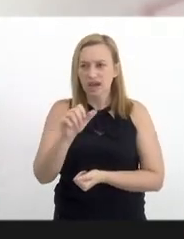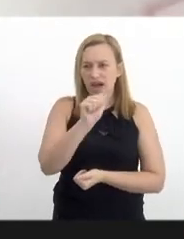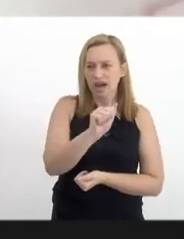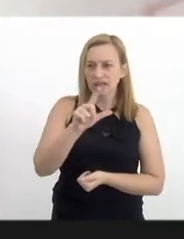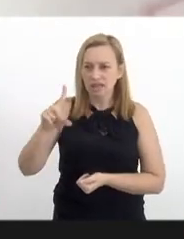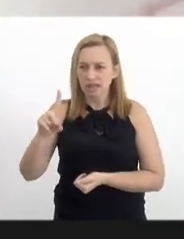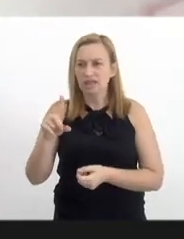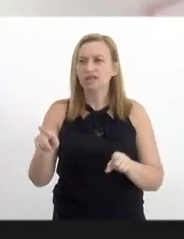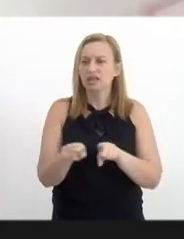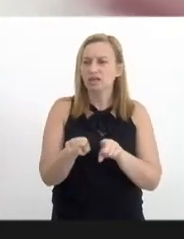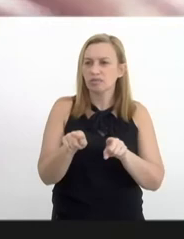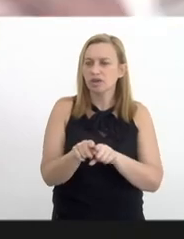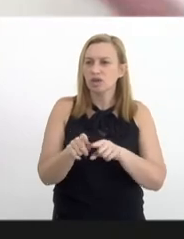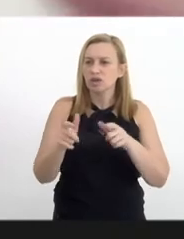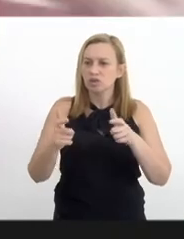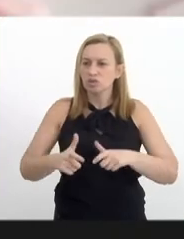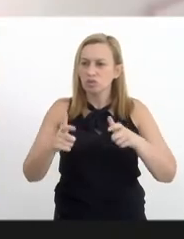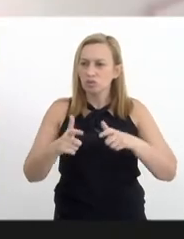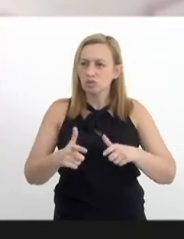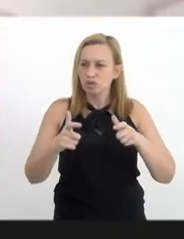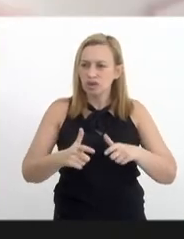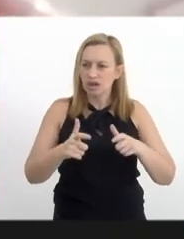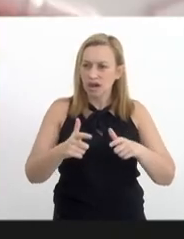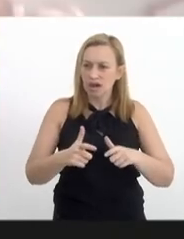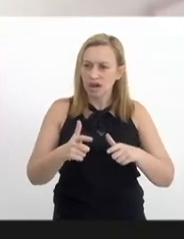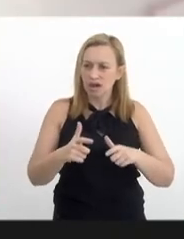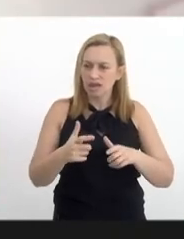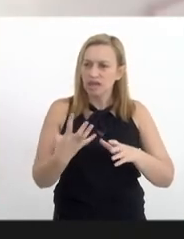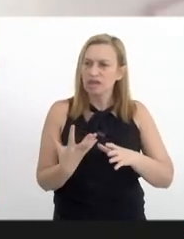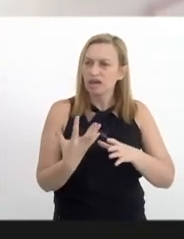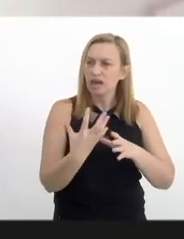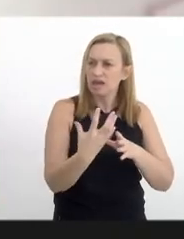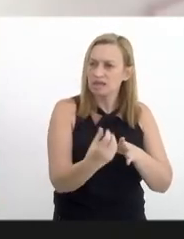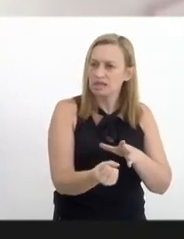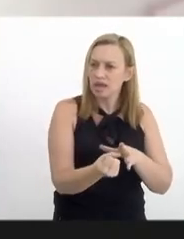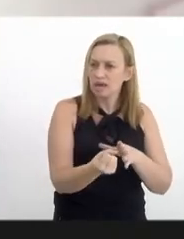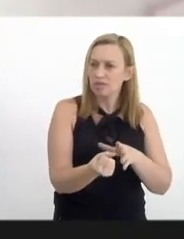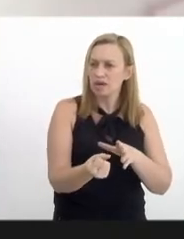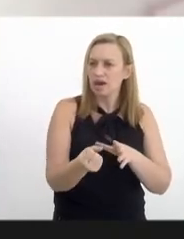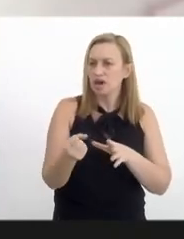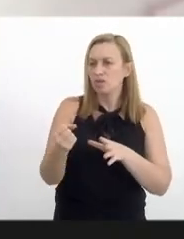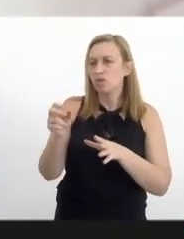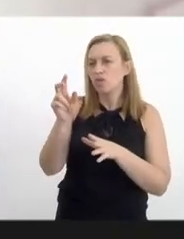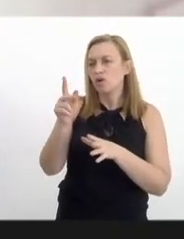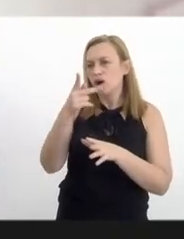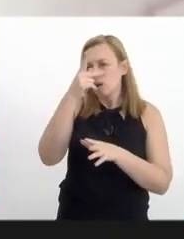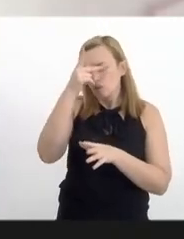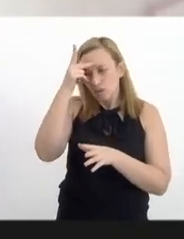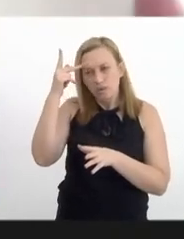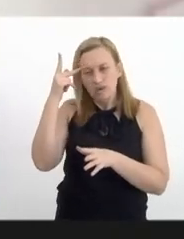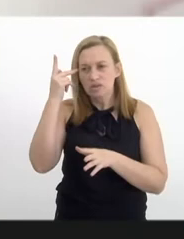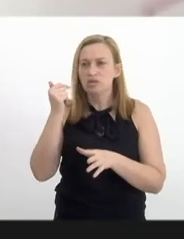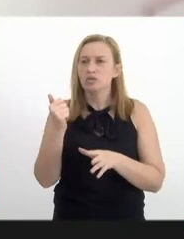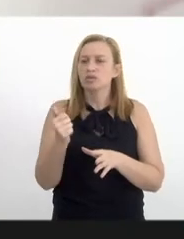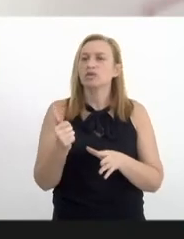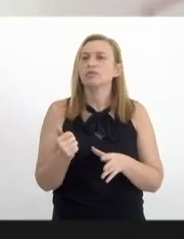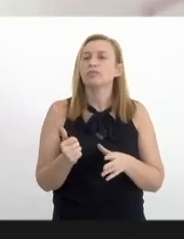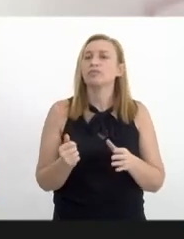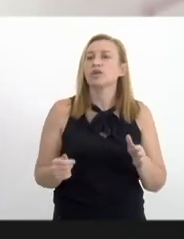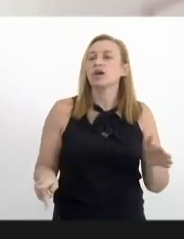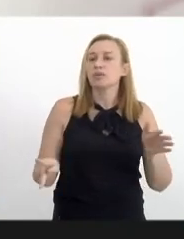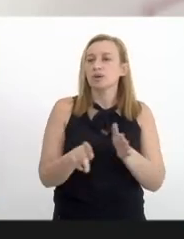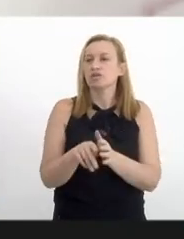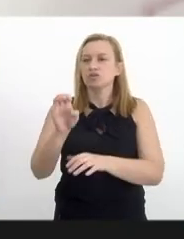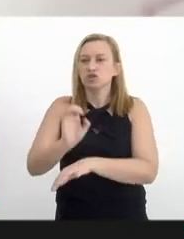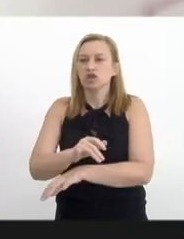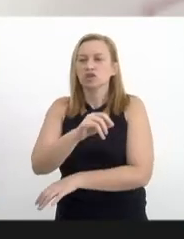das unidades de acolhimento, então isso é realmente assim, seria importante um esforço por parte do estado e